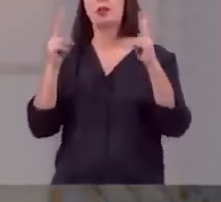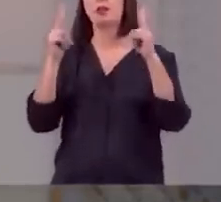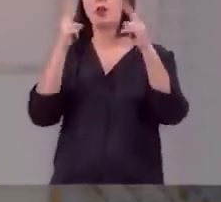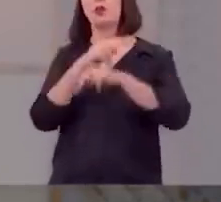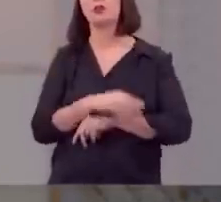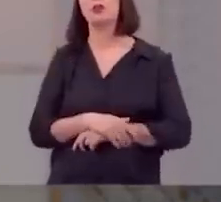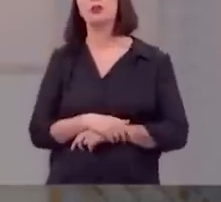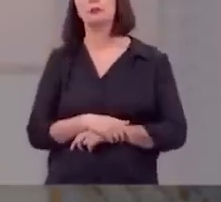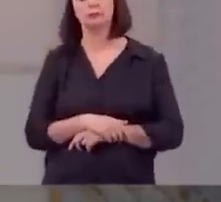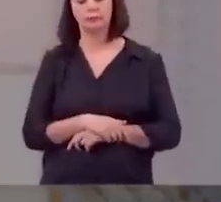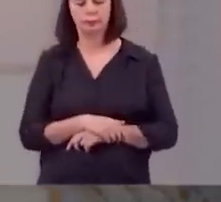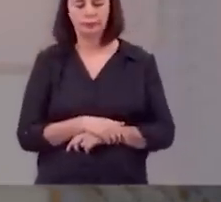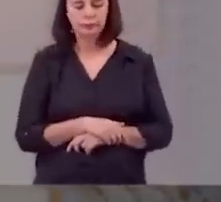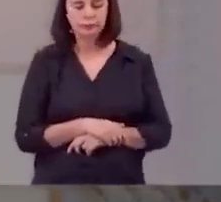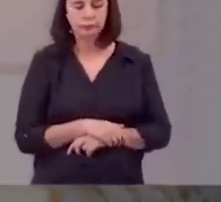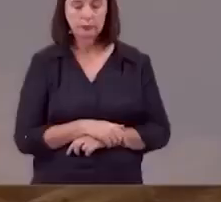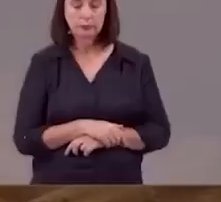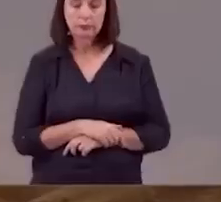triunfadora